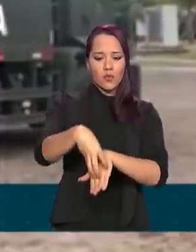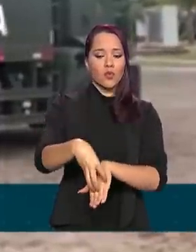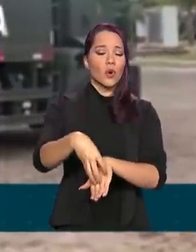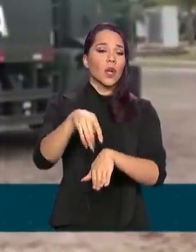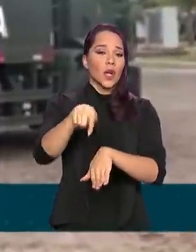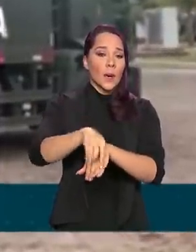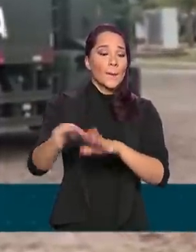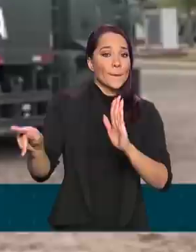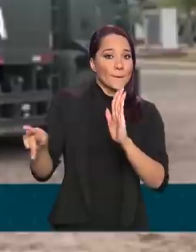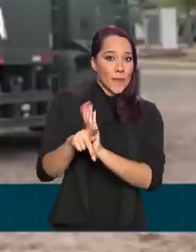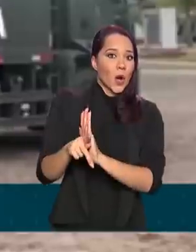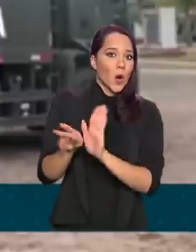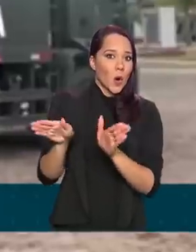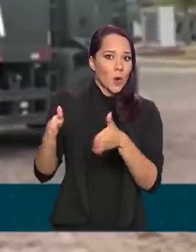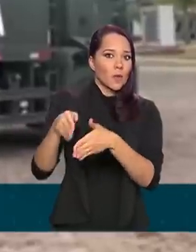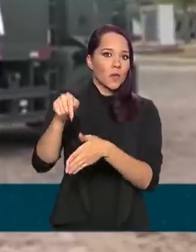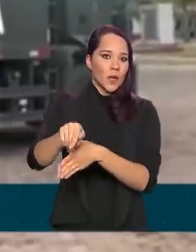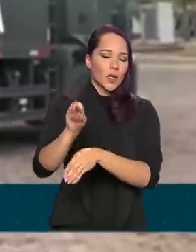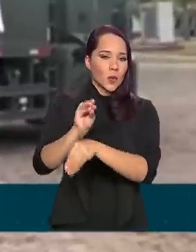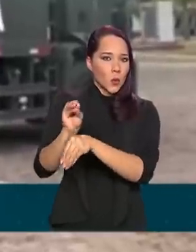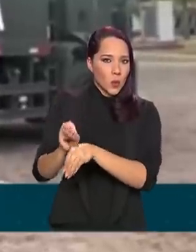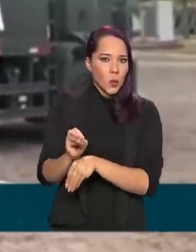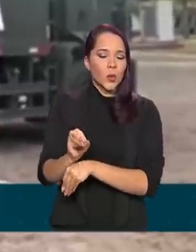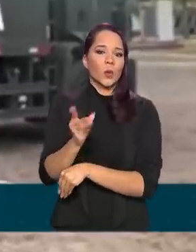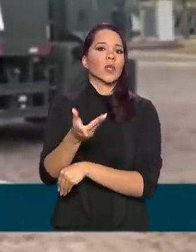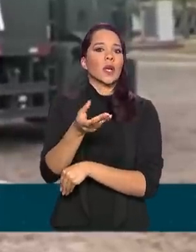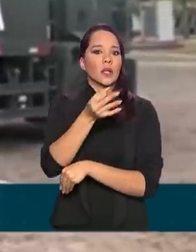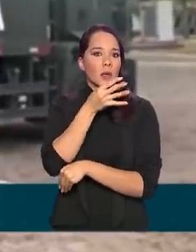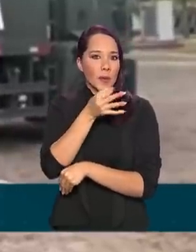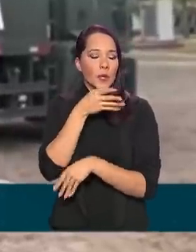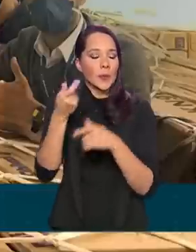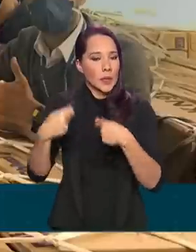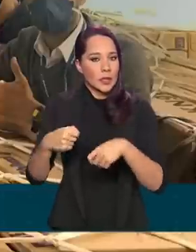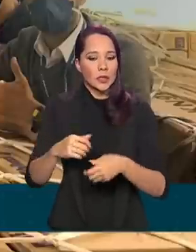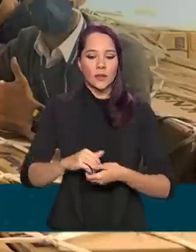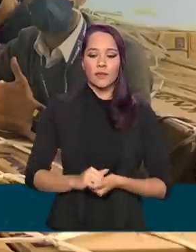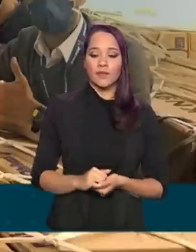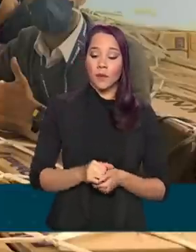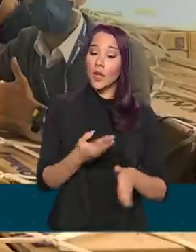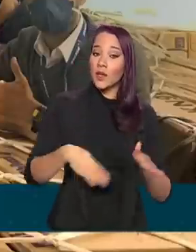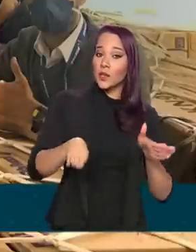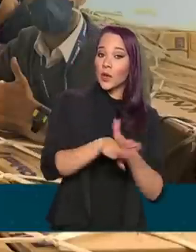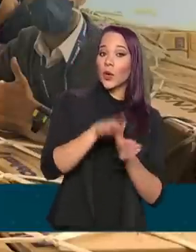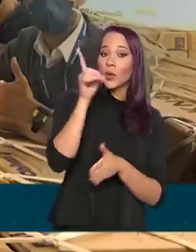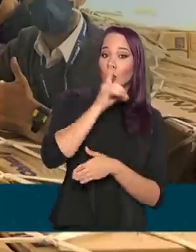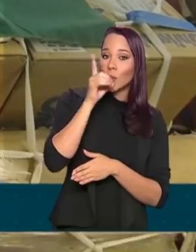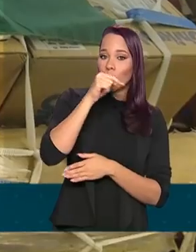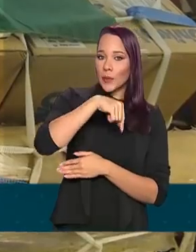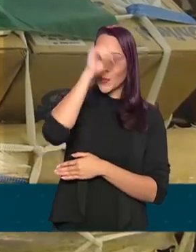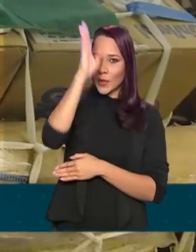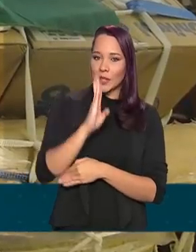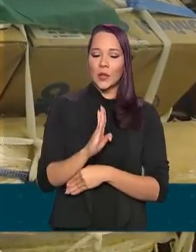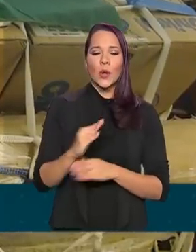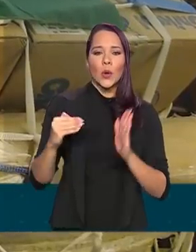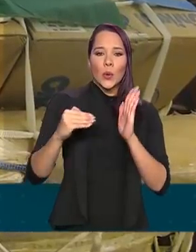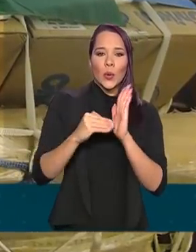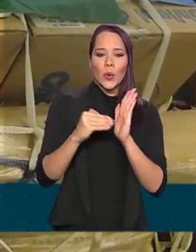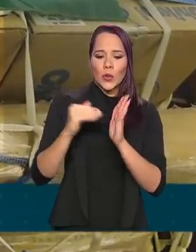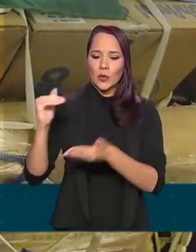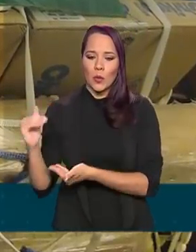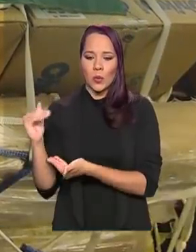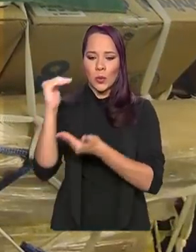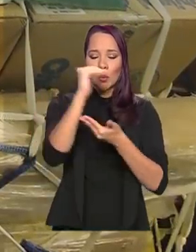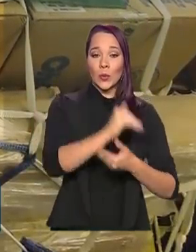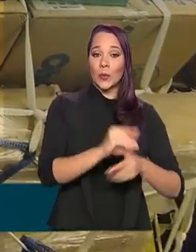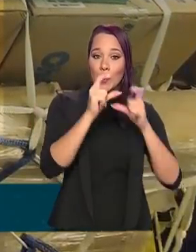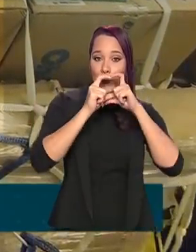específicas para esses cuidados técnicos, esses medicamentos precisam. E chegou neste domingo ao Brasil o último carregamento com